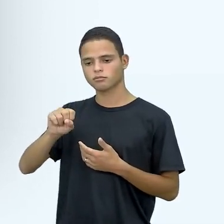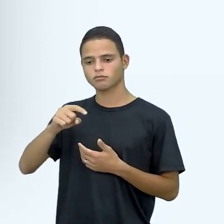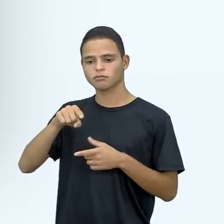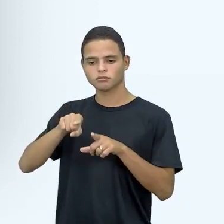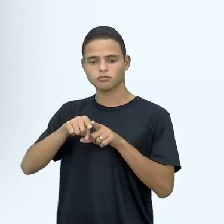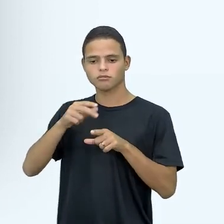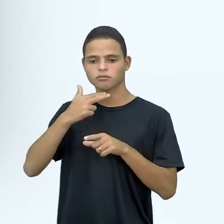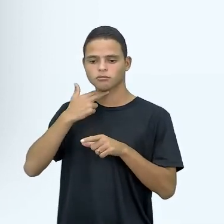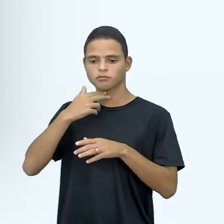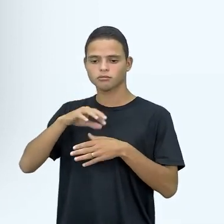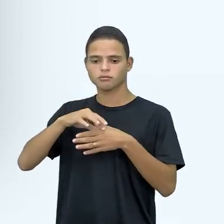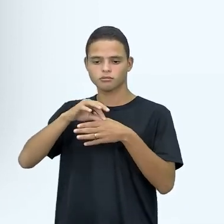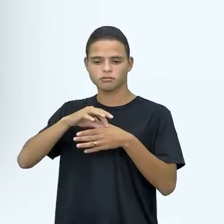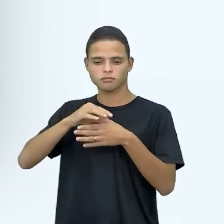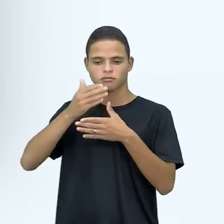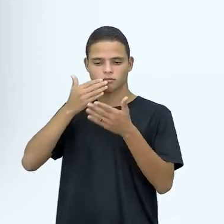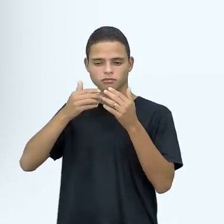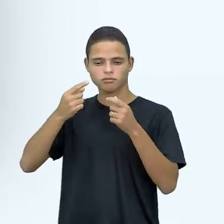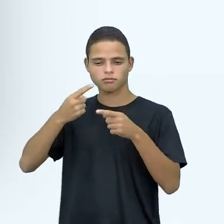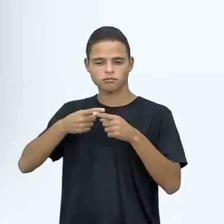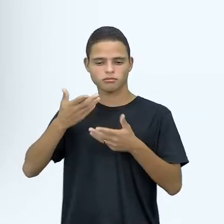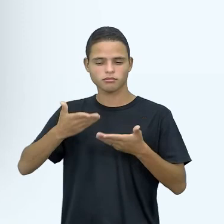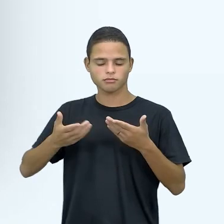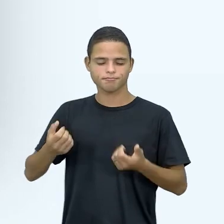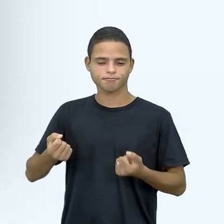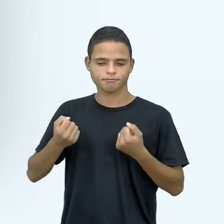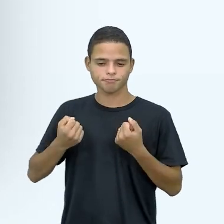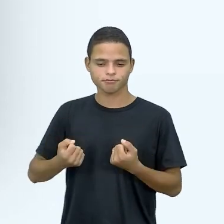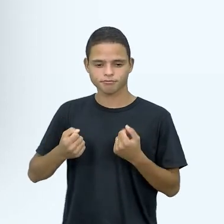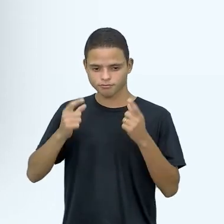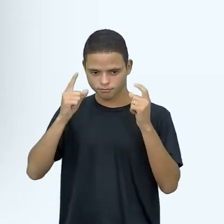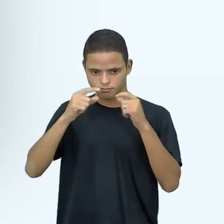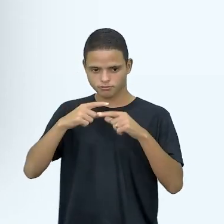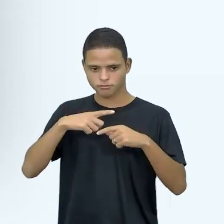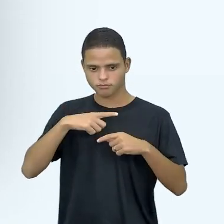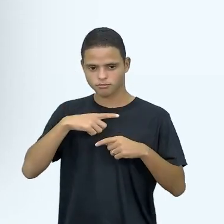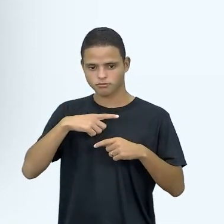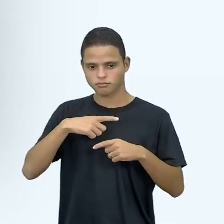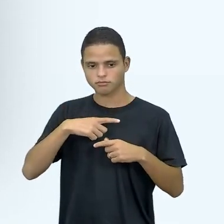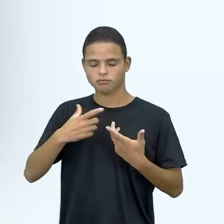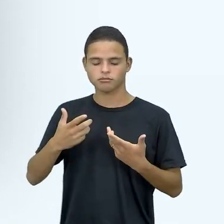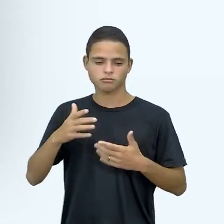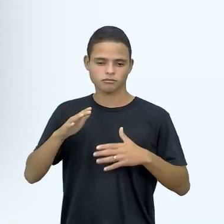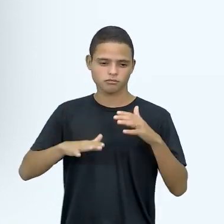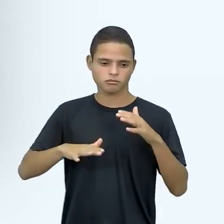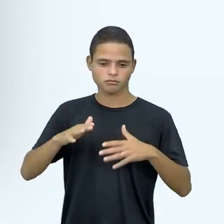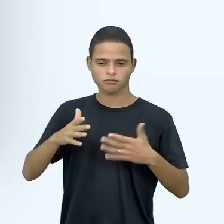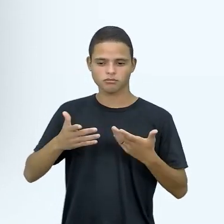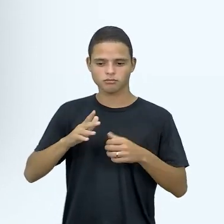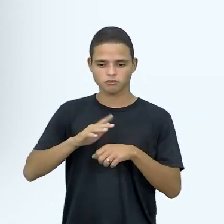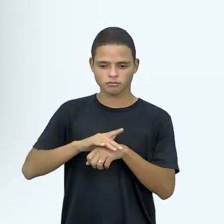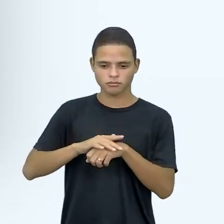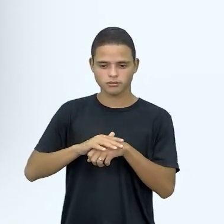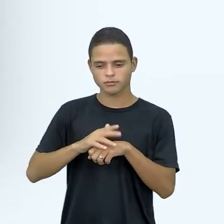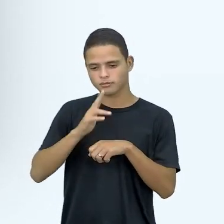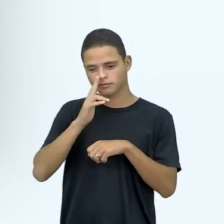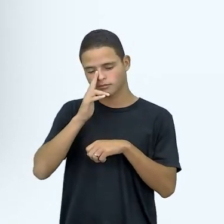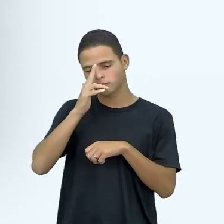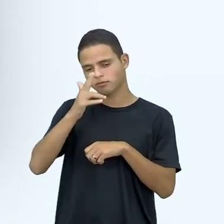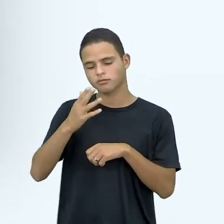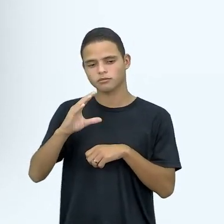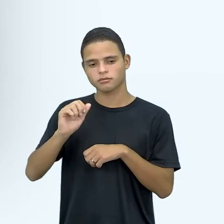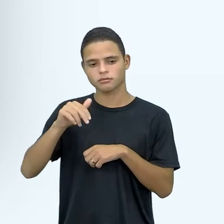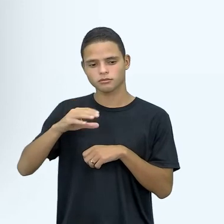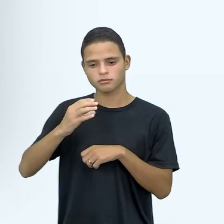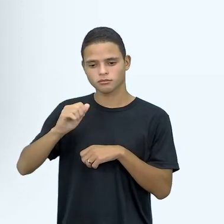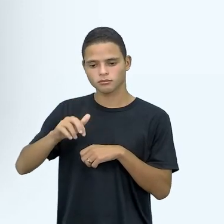né, porque é muito pesado, e às vezes a pessoa tem câncer de colo, né, já tem câncer de colo, tem AIDS, né, tudo em conjunto, né, se a pessoa tem, né,